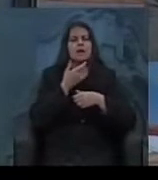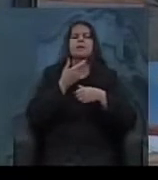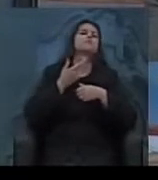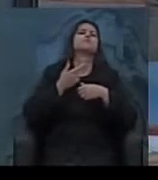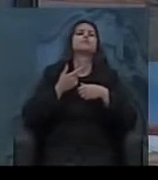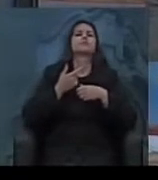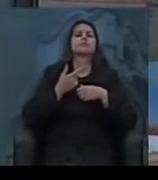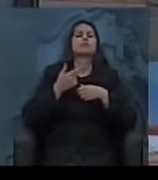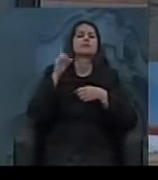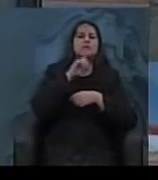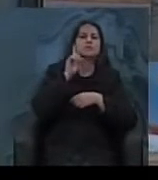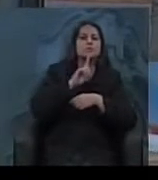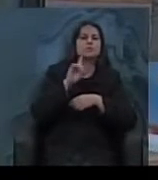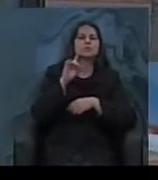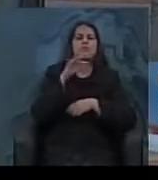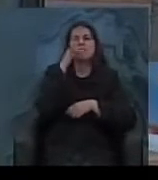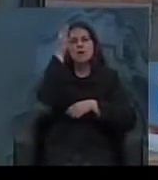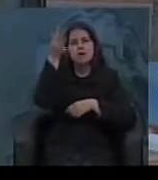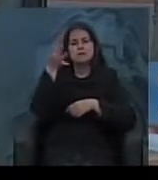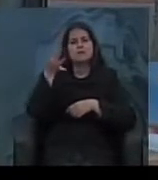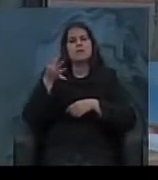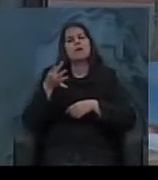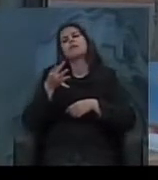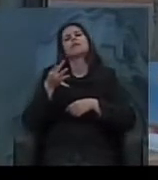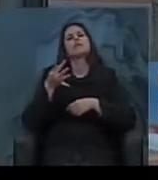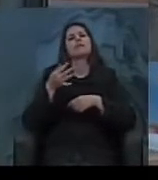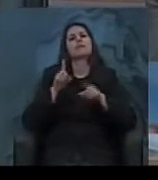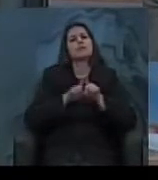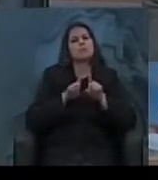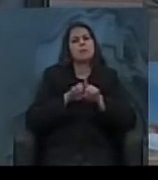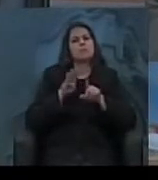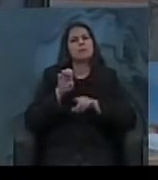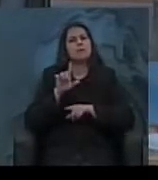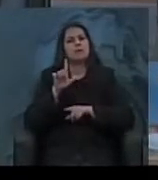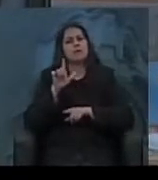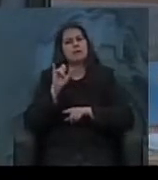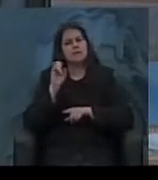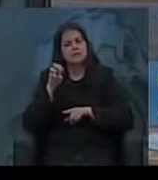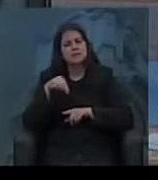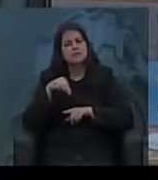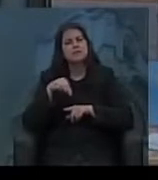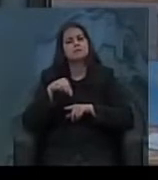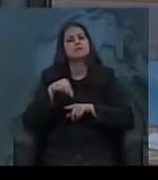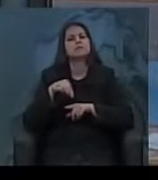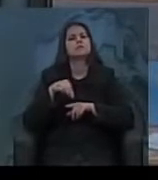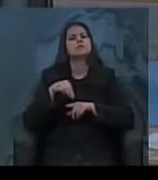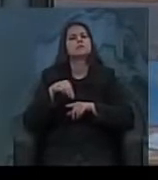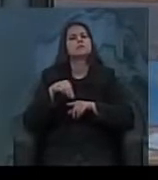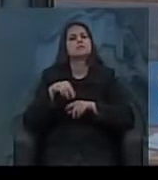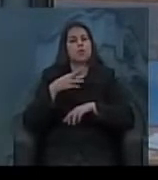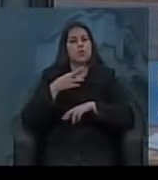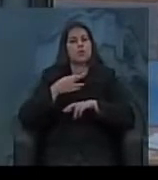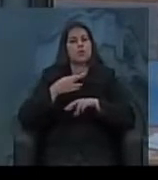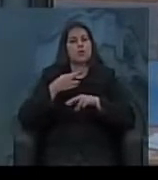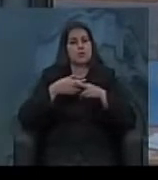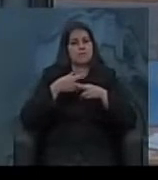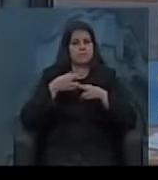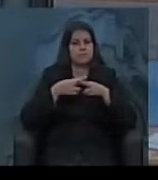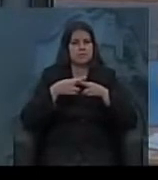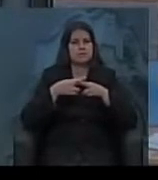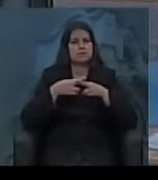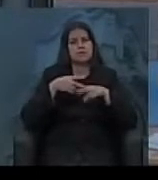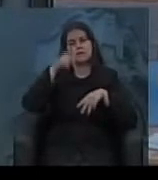Soviética, contra o eixo, Tóquio, Berlim, Roma. Ou seja,